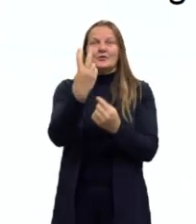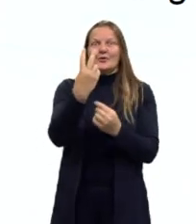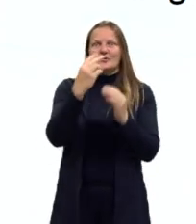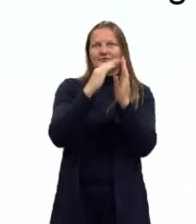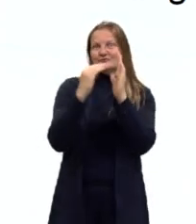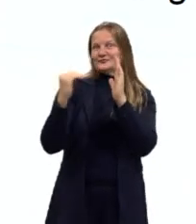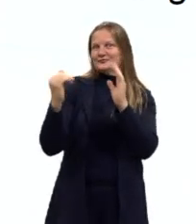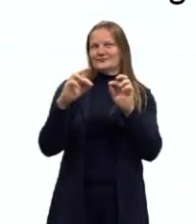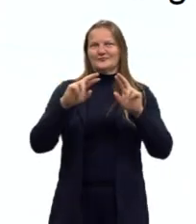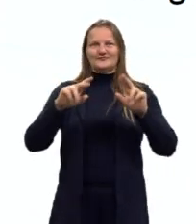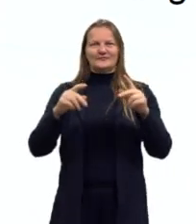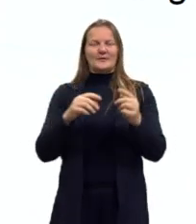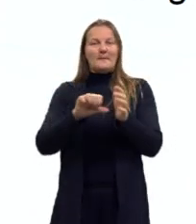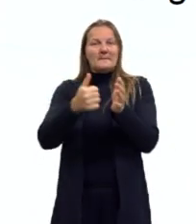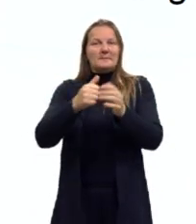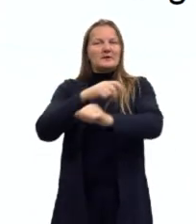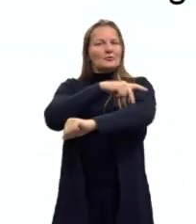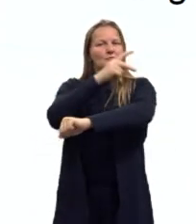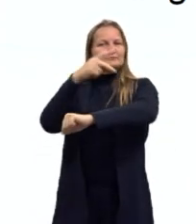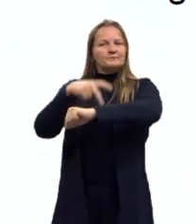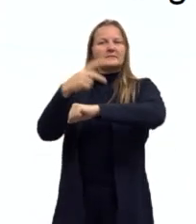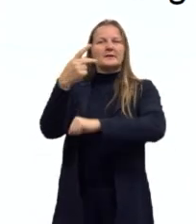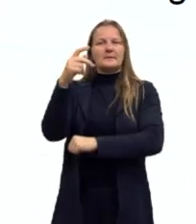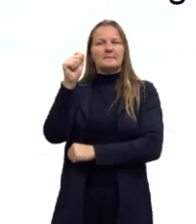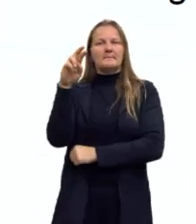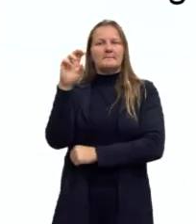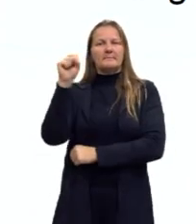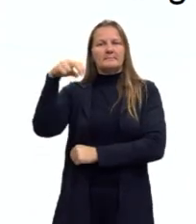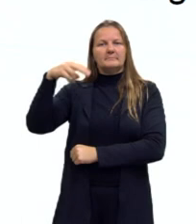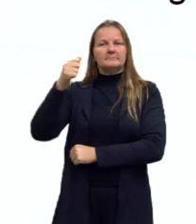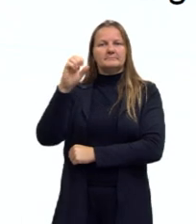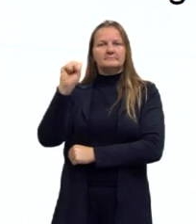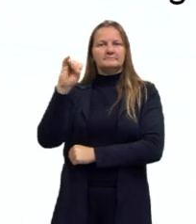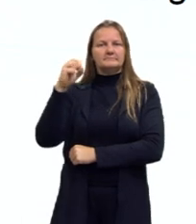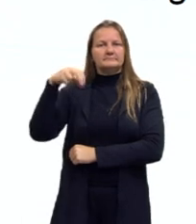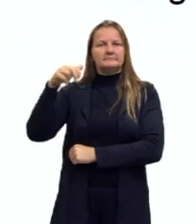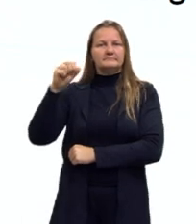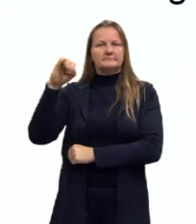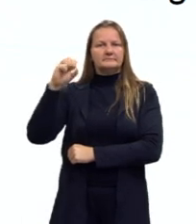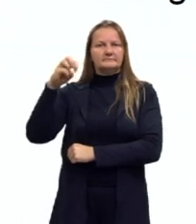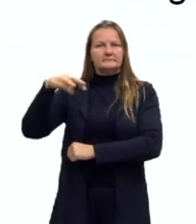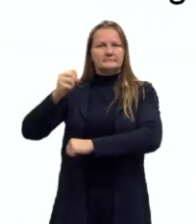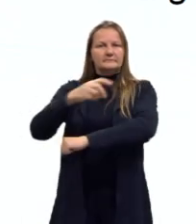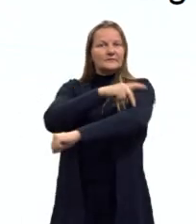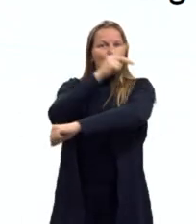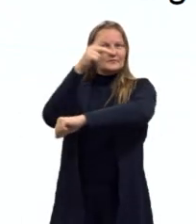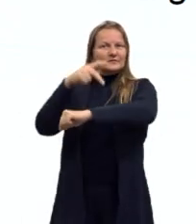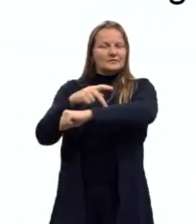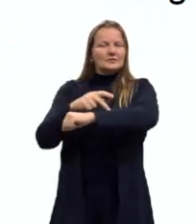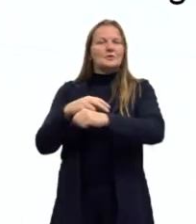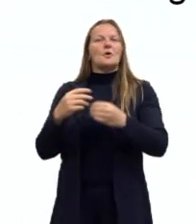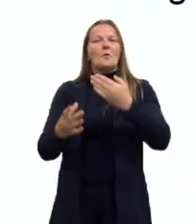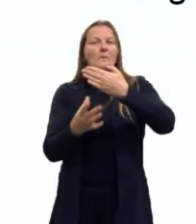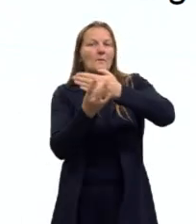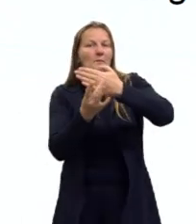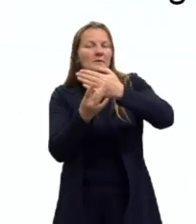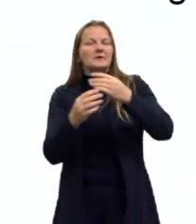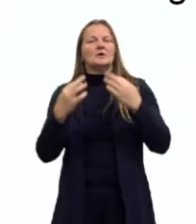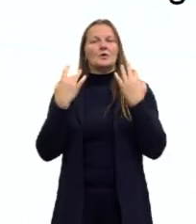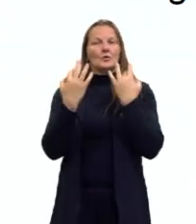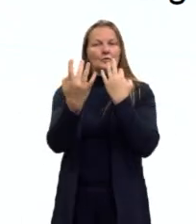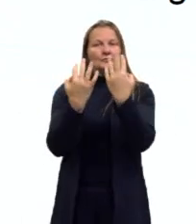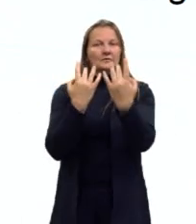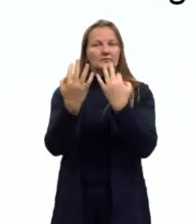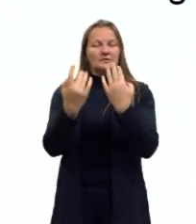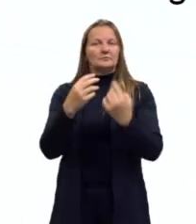que a gente vai falar vai ser o parnasianismo. O parnasianismo, ele fica ali no mesmo momento do realismo e do naturalismo, que foram as nossas